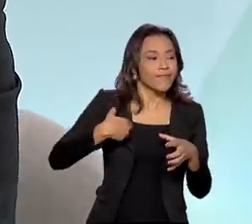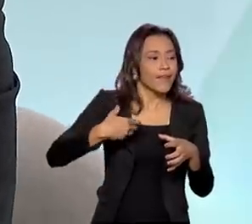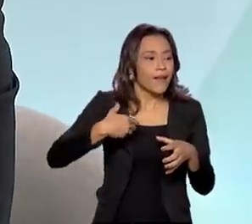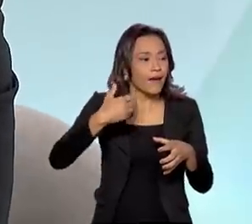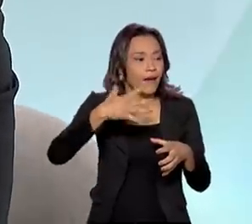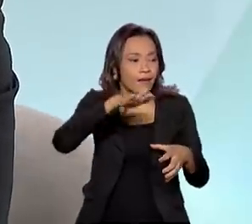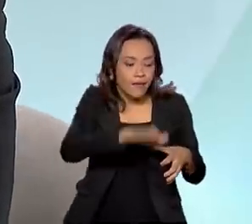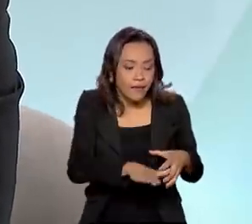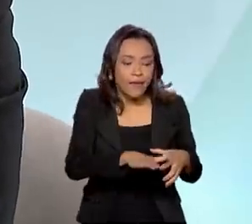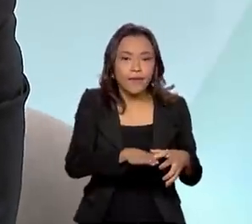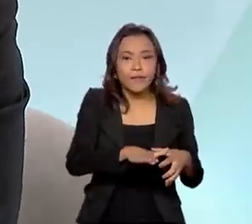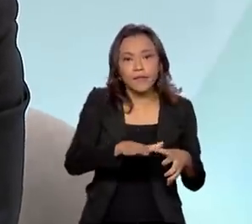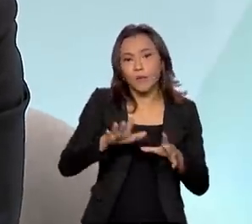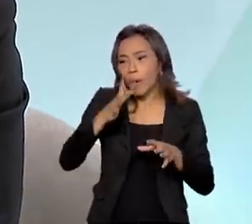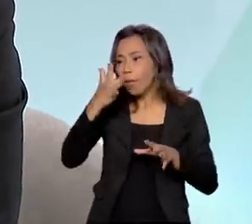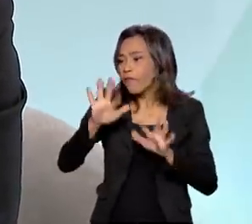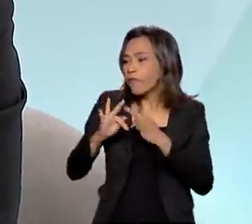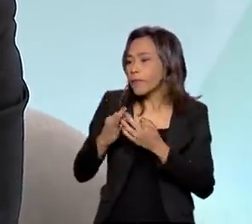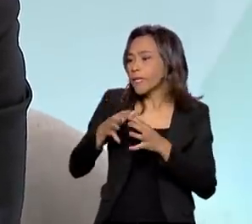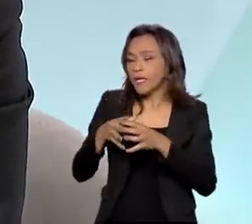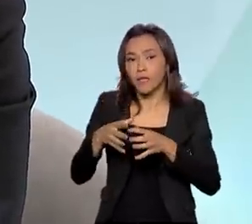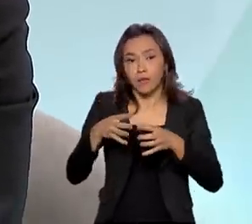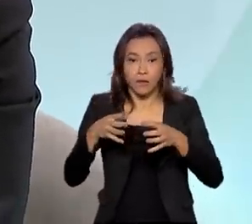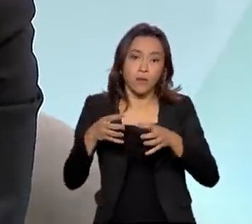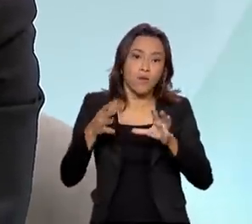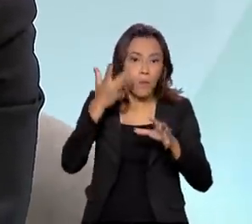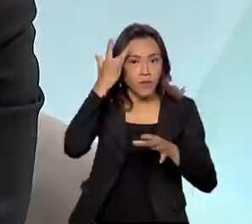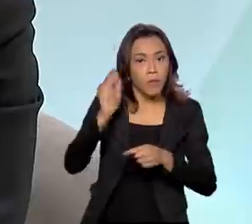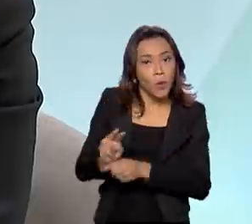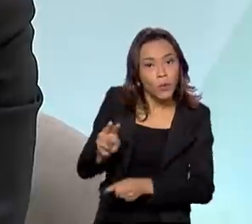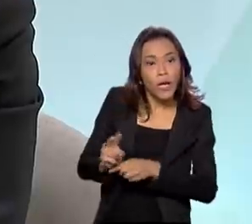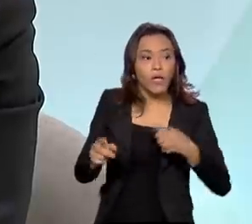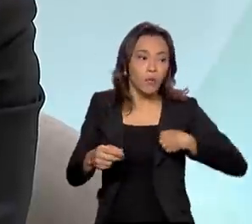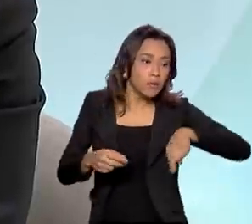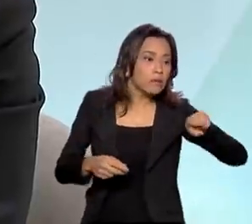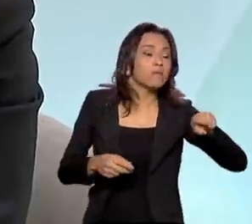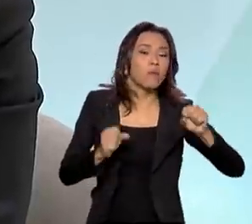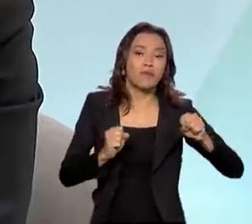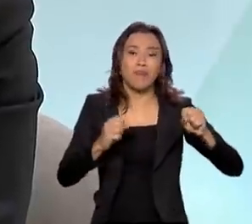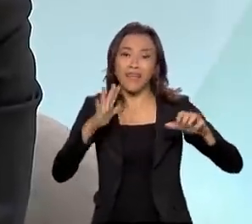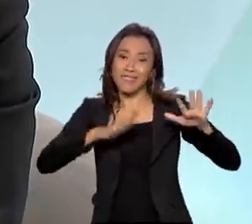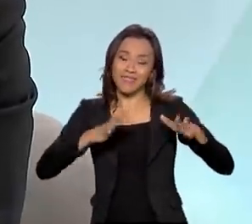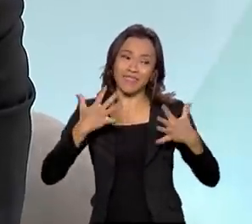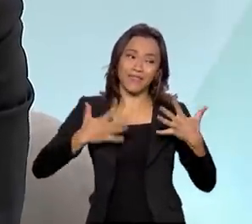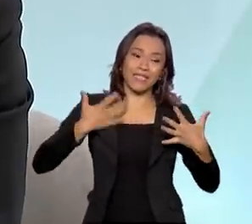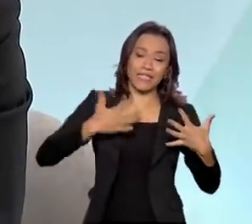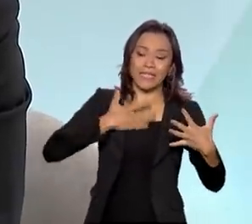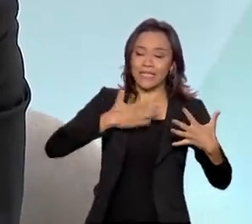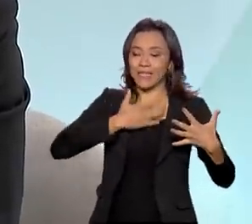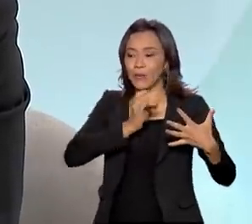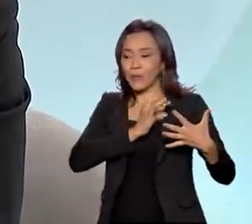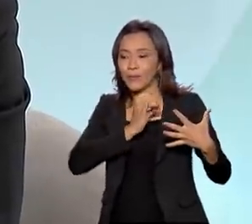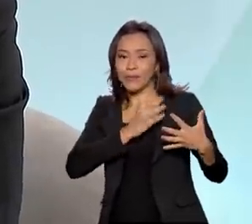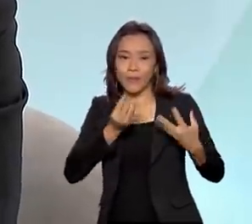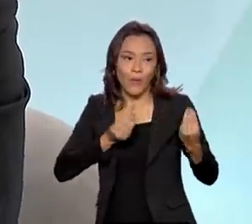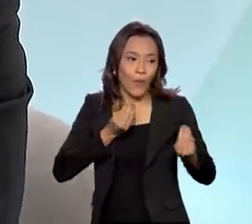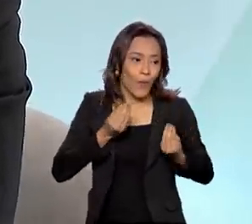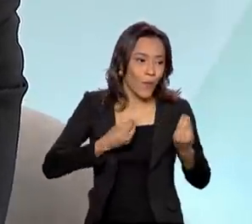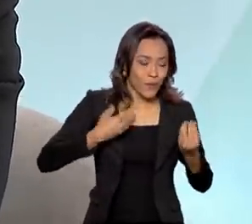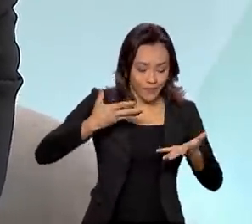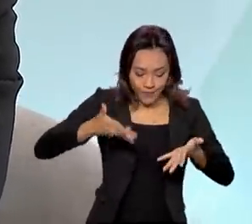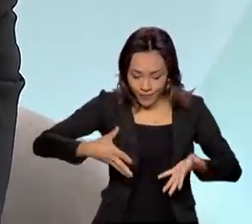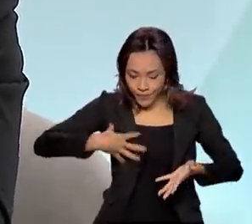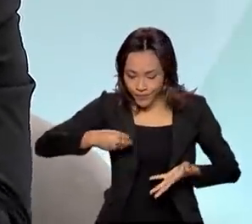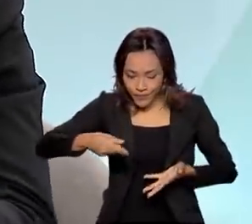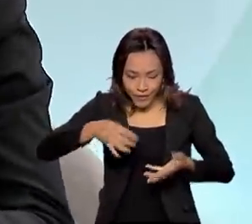com algum amparo e pode desenvolver uma atividade. Mas, muitas vezes, elas se inibem, elas não aceitam essas oportunidades